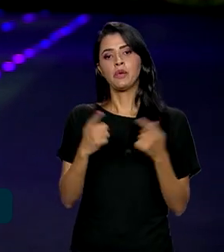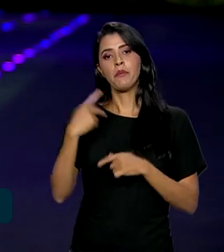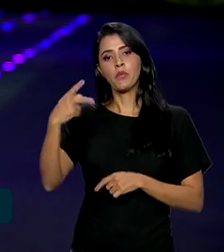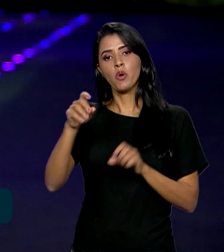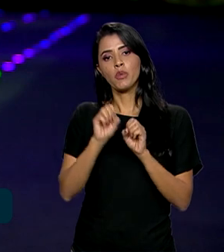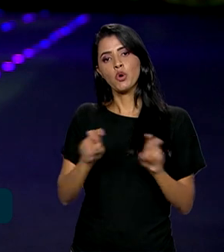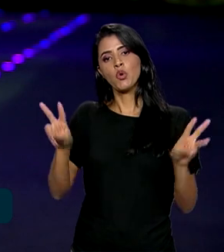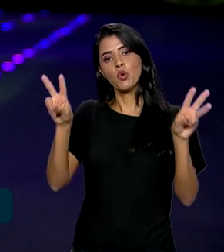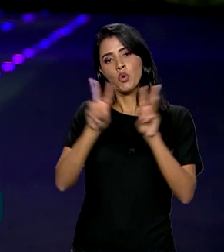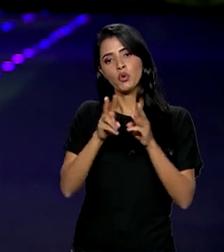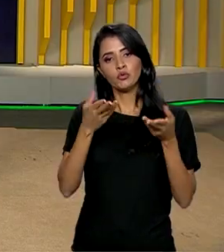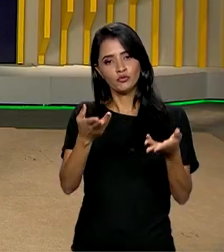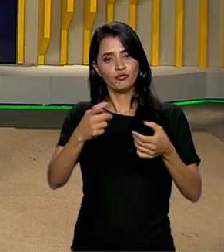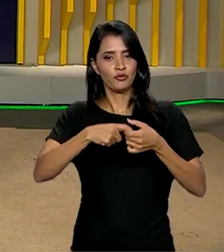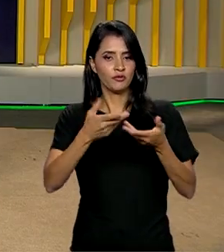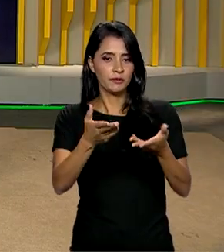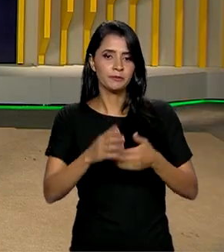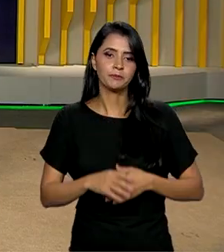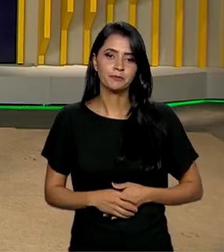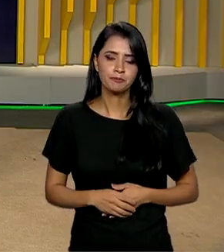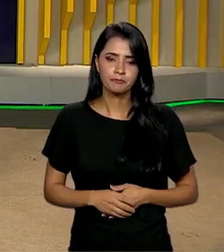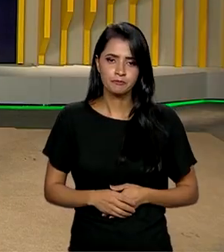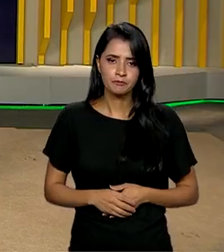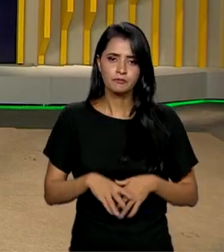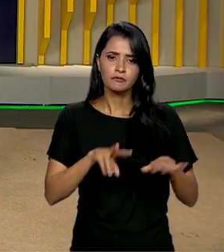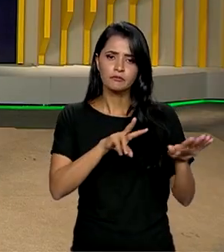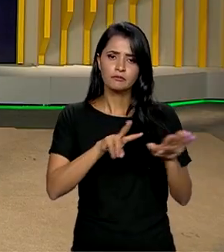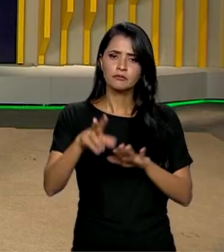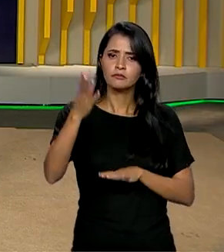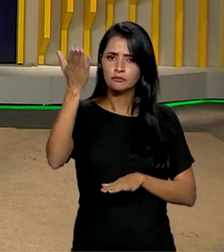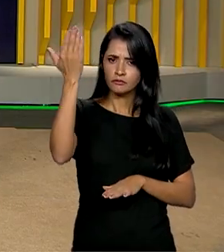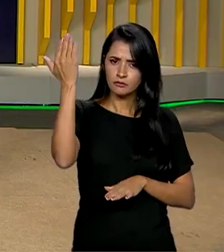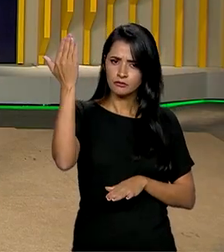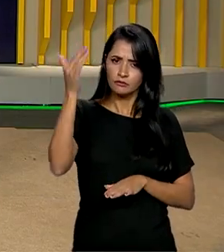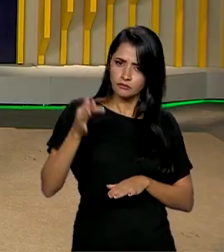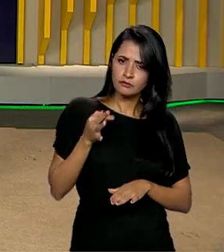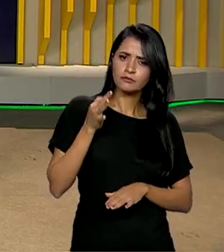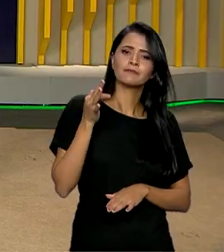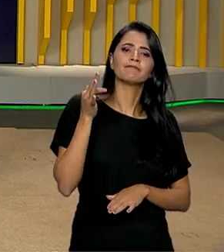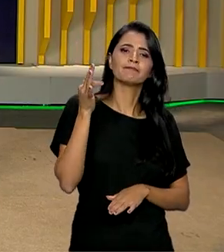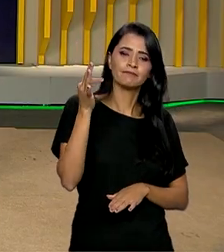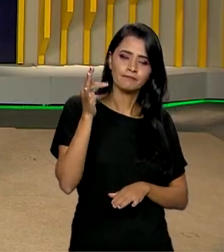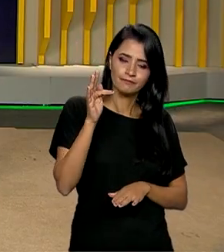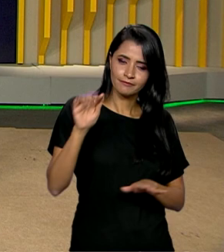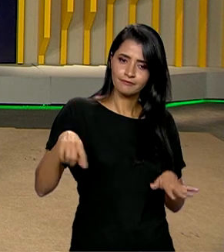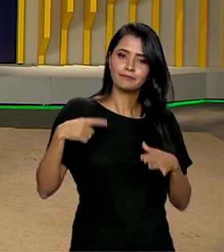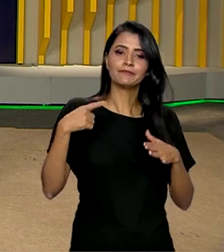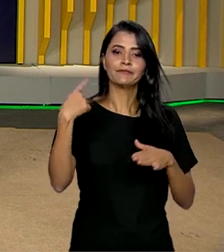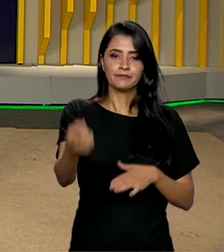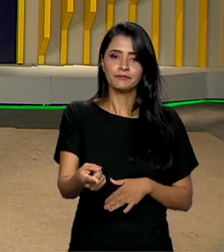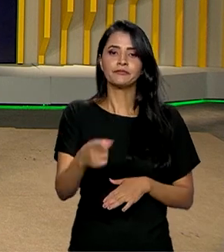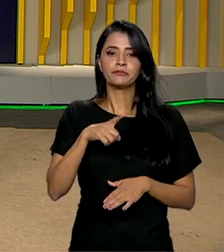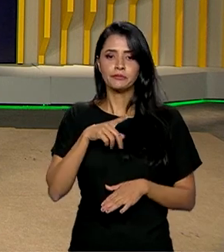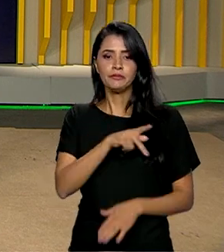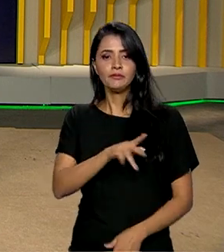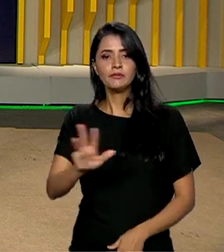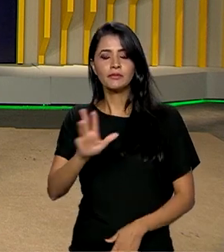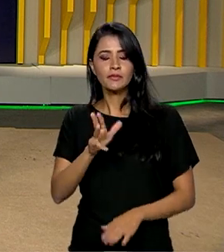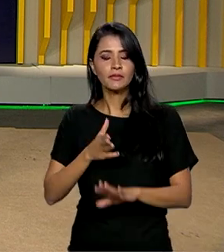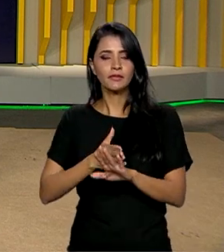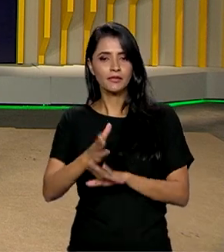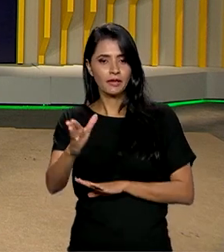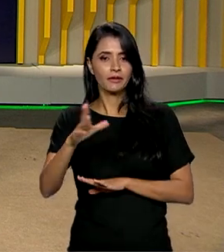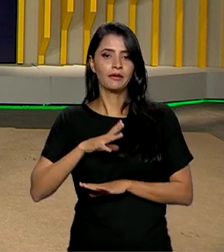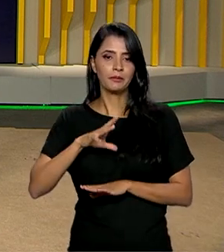ONU. Eu volto com vocês no estúdio. E na semana que vem, Gabriela, o presidente Lula viaja, embarca para o continente